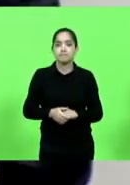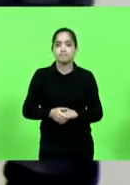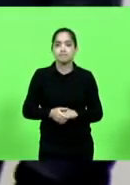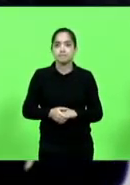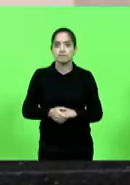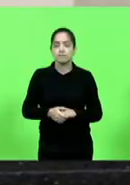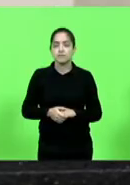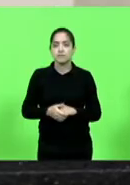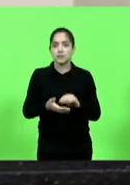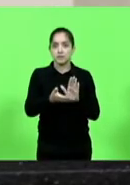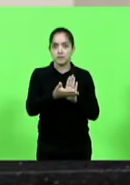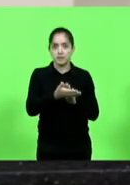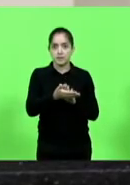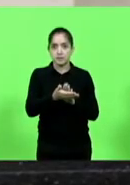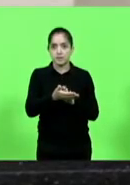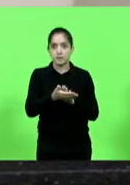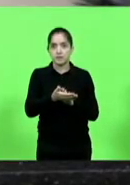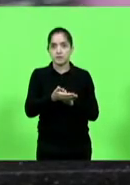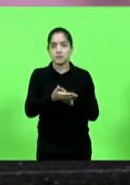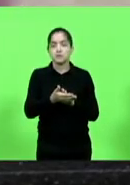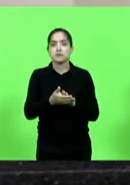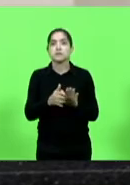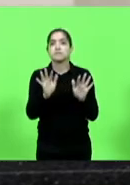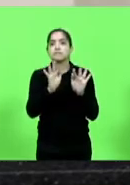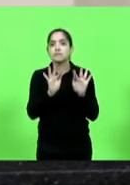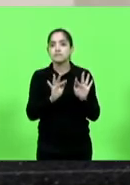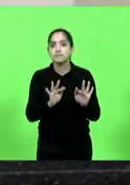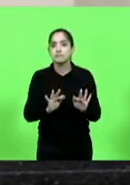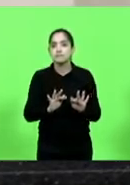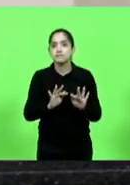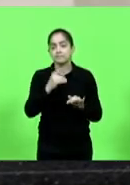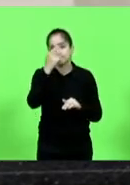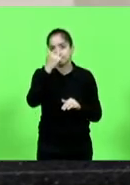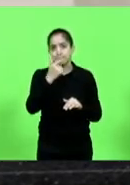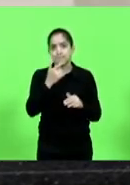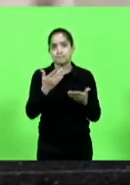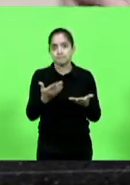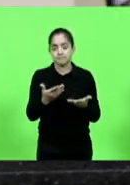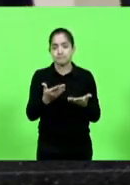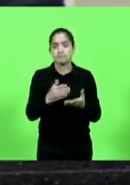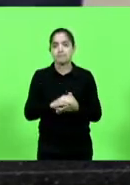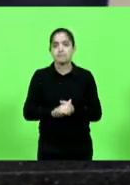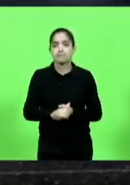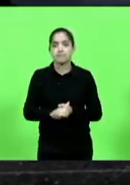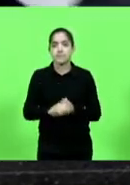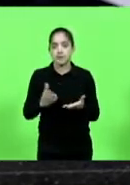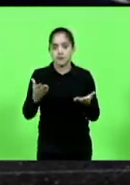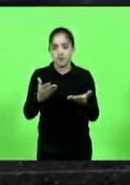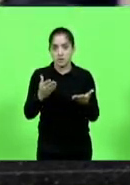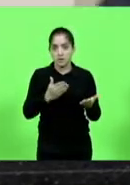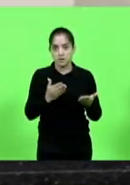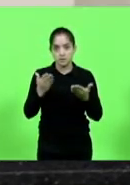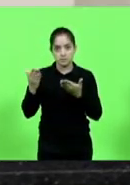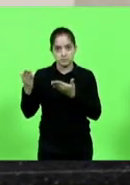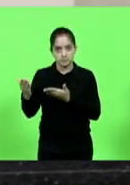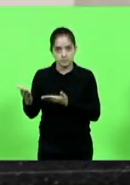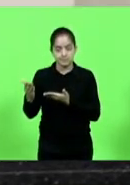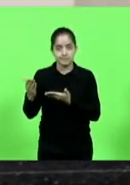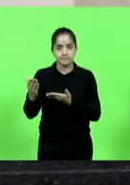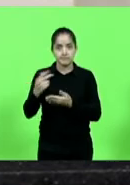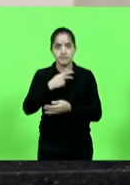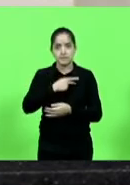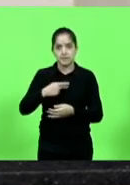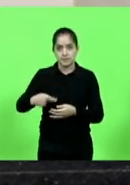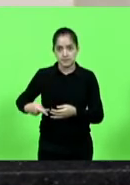Parabéns, deputado Berlanda. Felicidade estampada no rosto e parabéns pelo belo trabalho. E repasso a presidência da